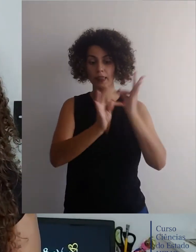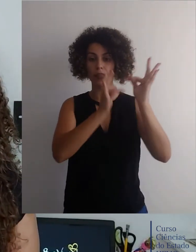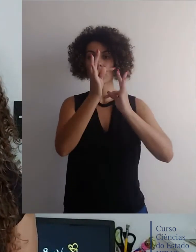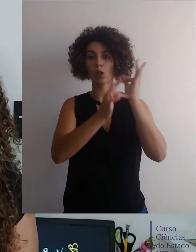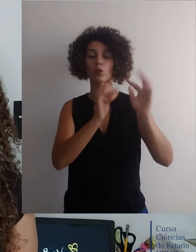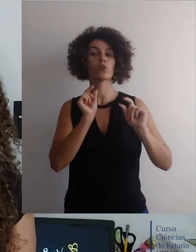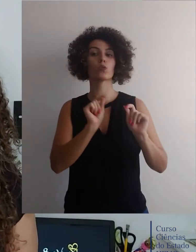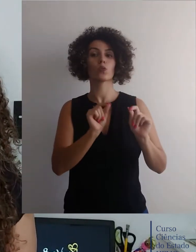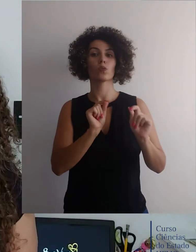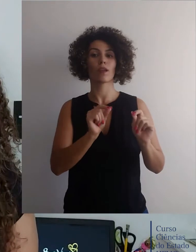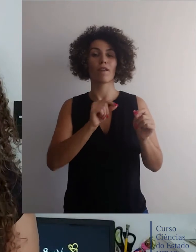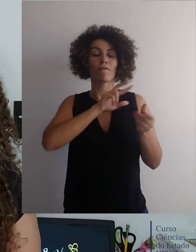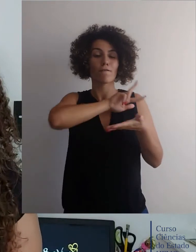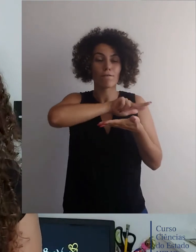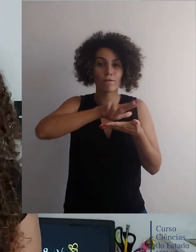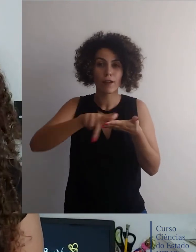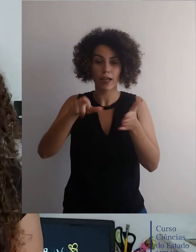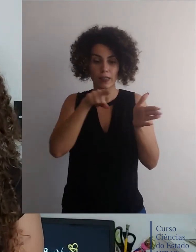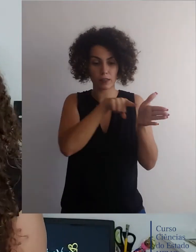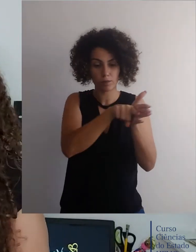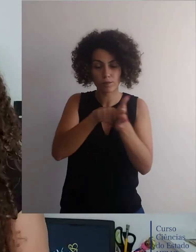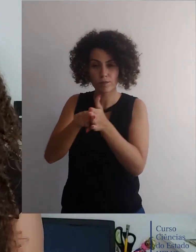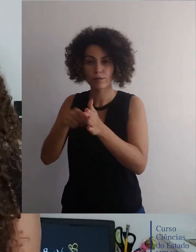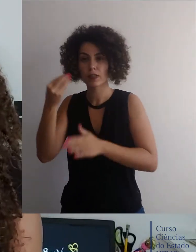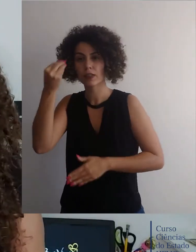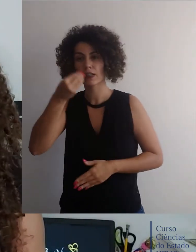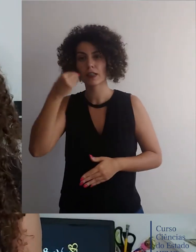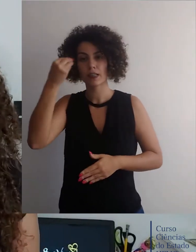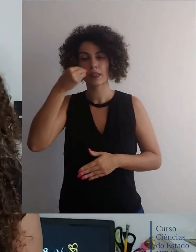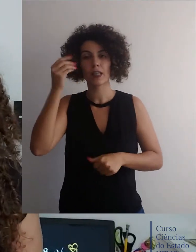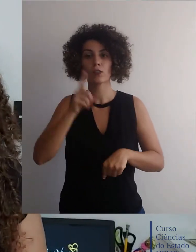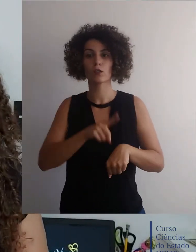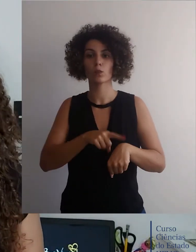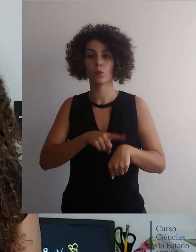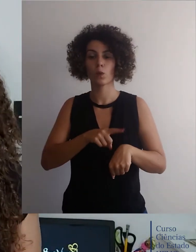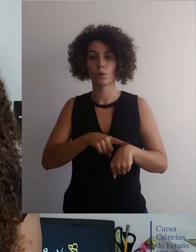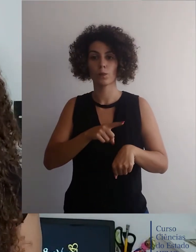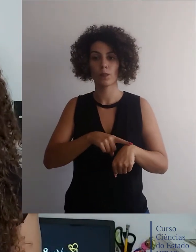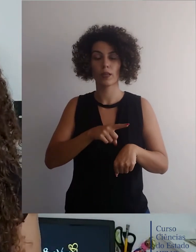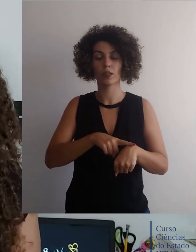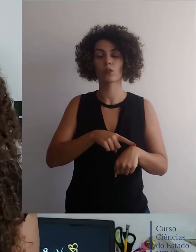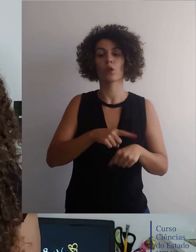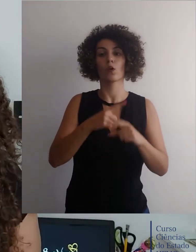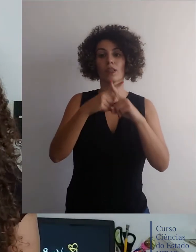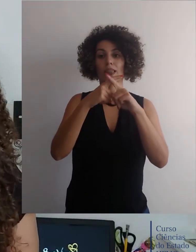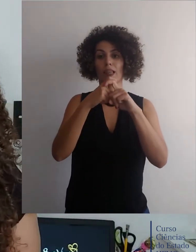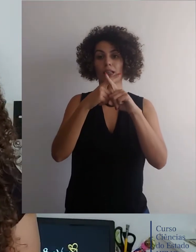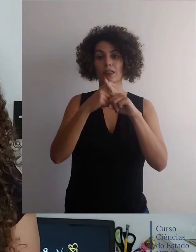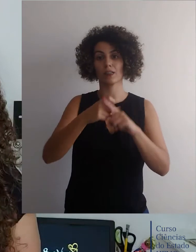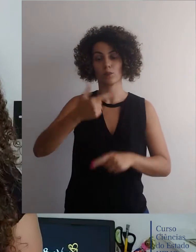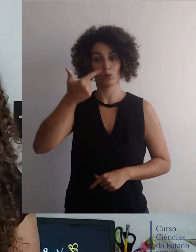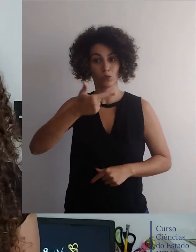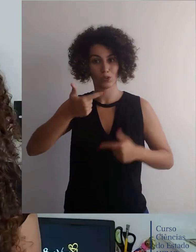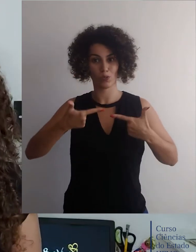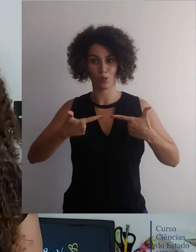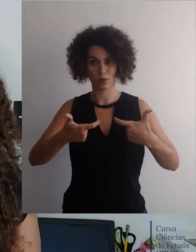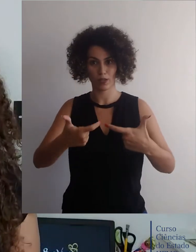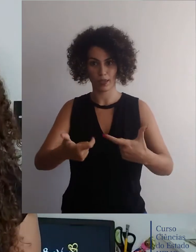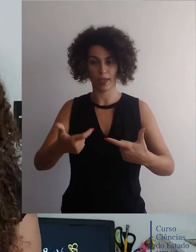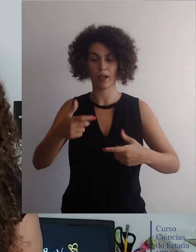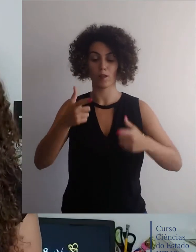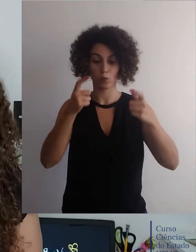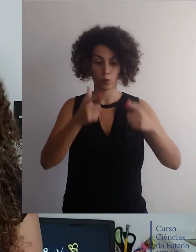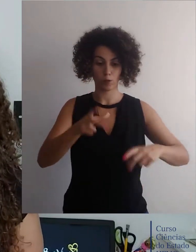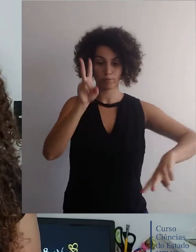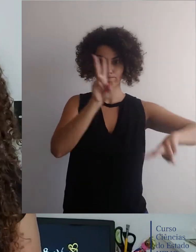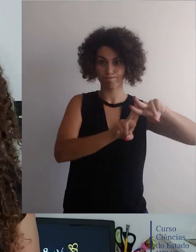desenvolvimento tecnológico observado foi fruto dos vários experimentos realizados durante os campos de concentração na Segunda